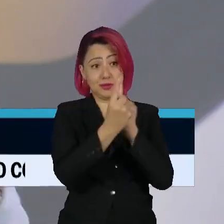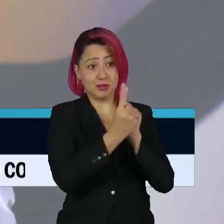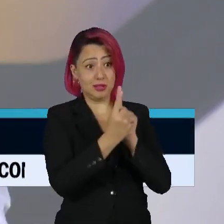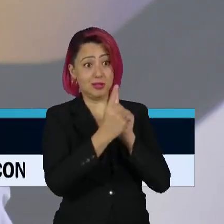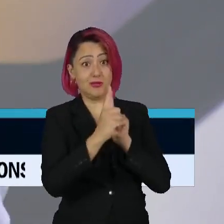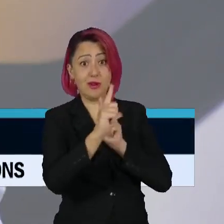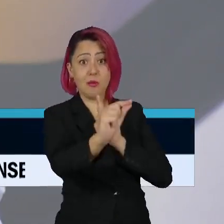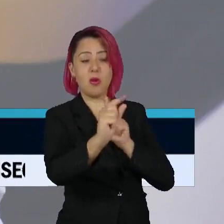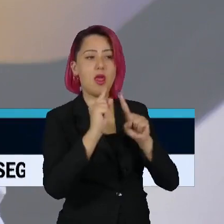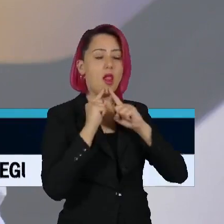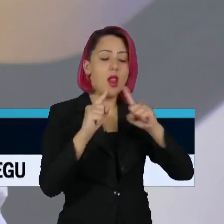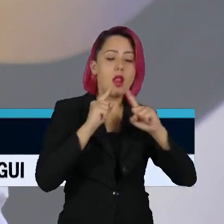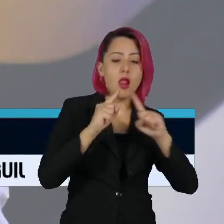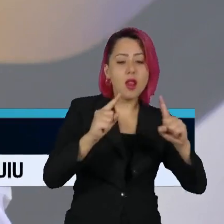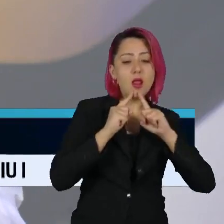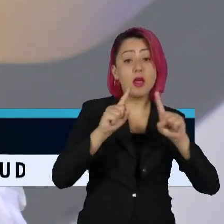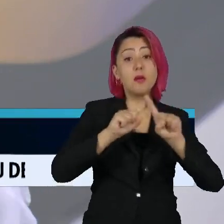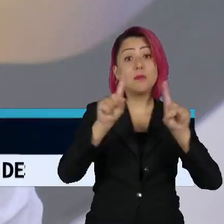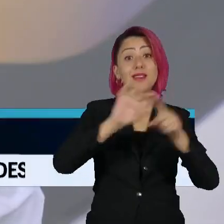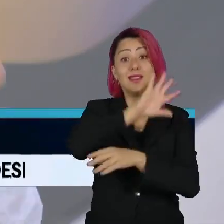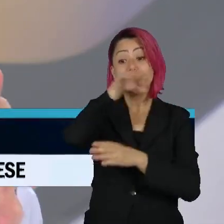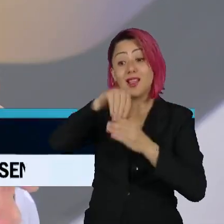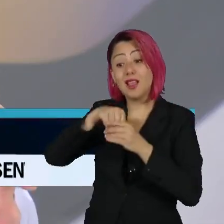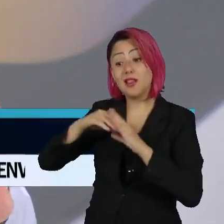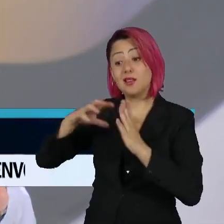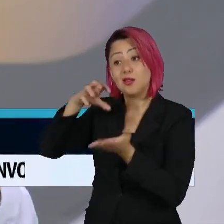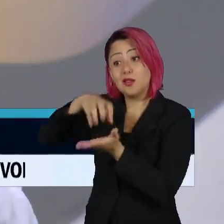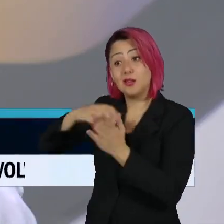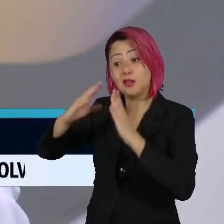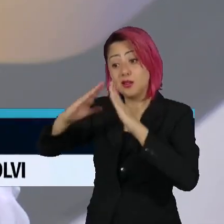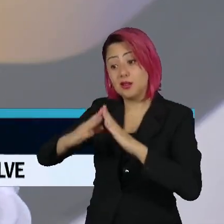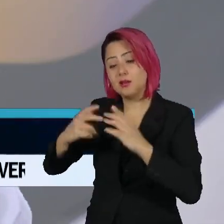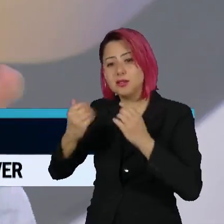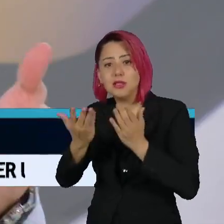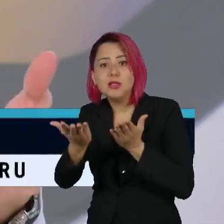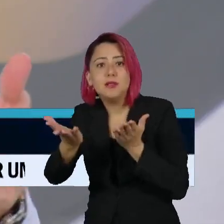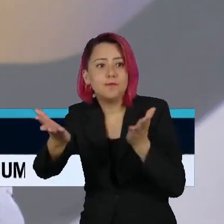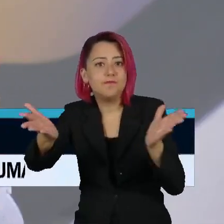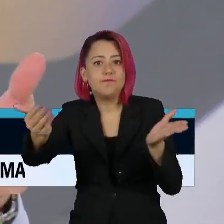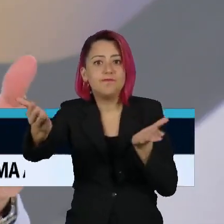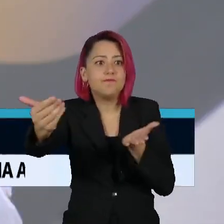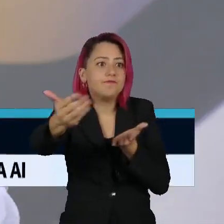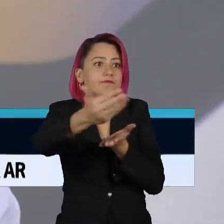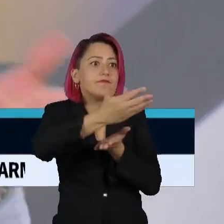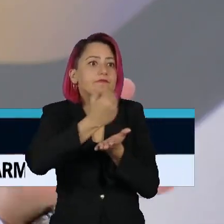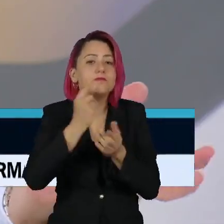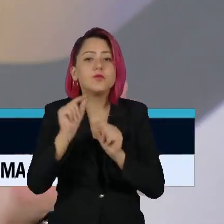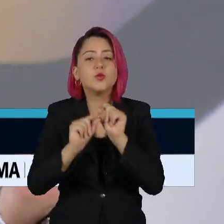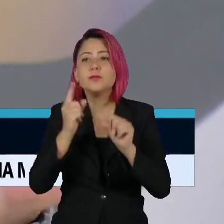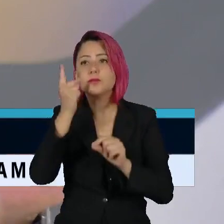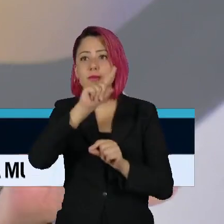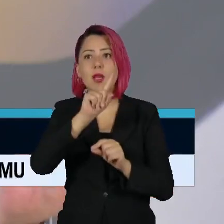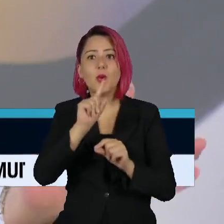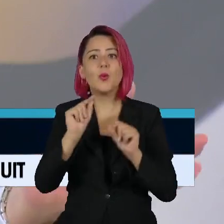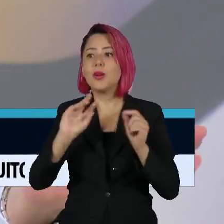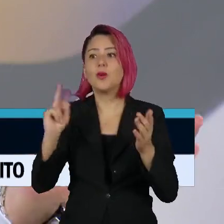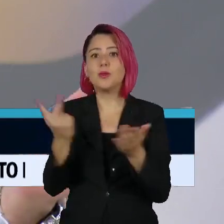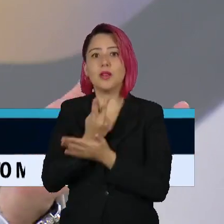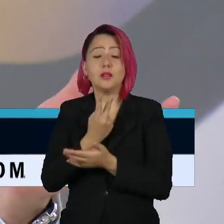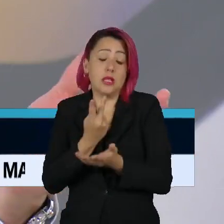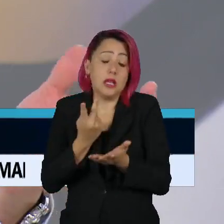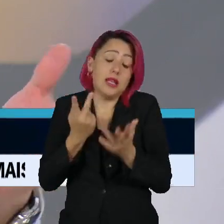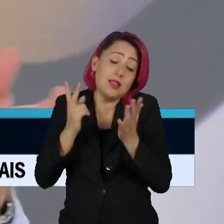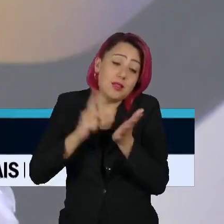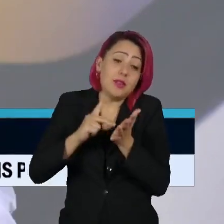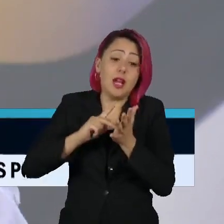um ambiente dentro das instituições de saúde para apurar os eventuais erros, porque acontecem os